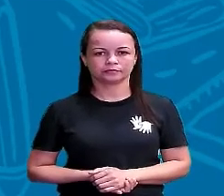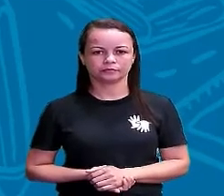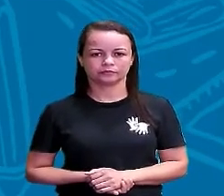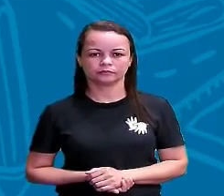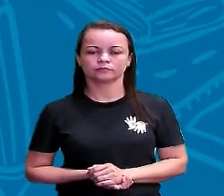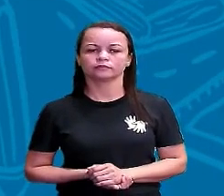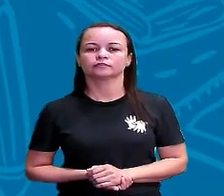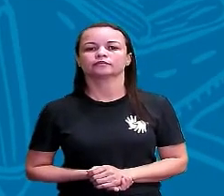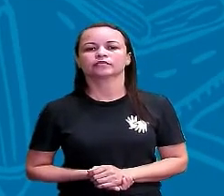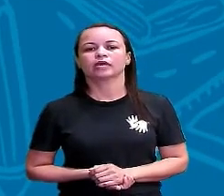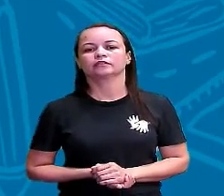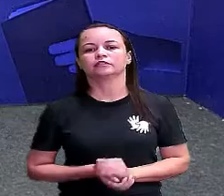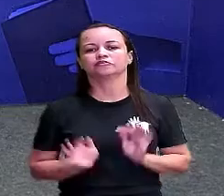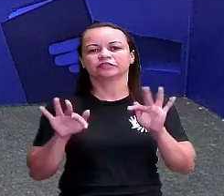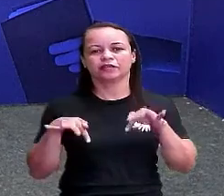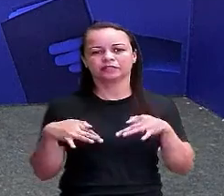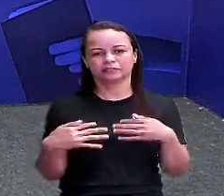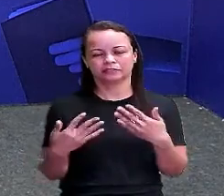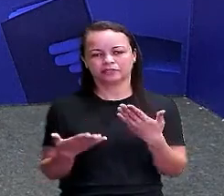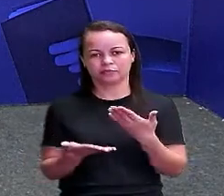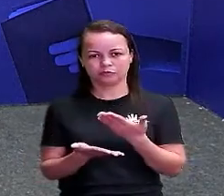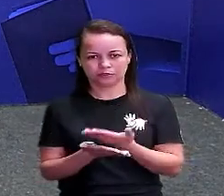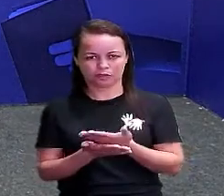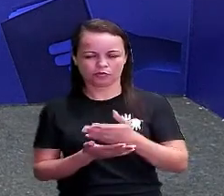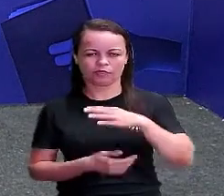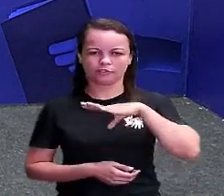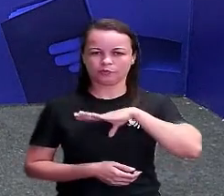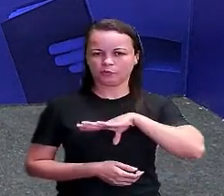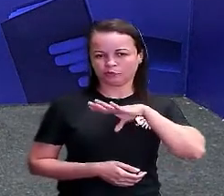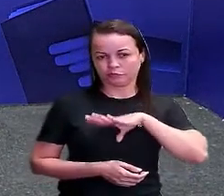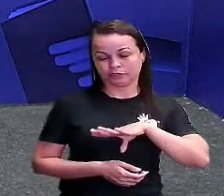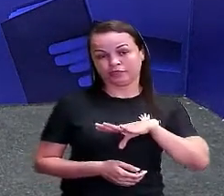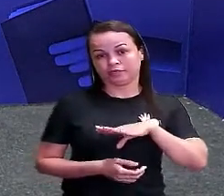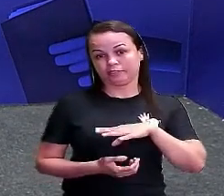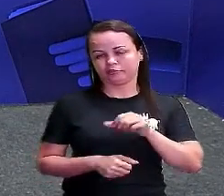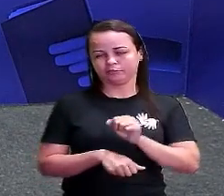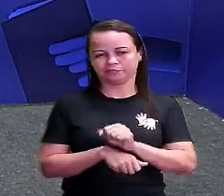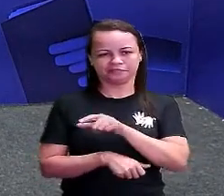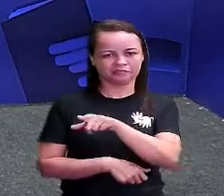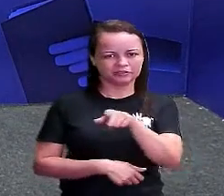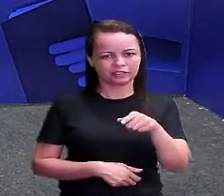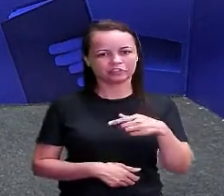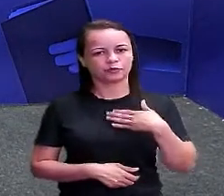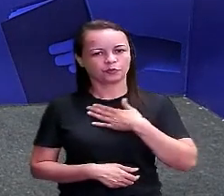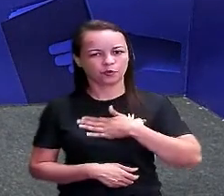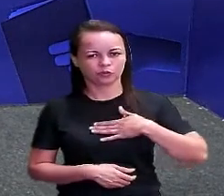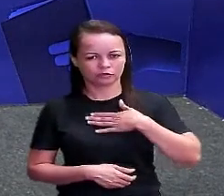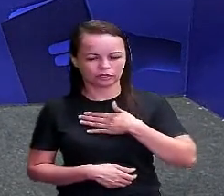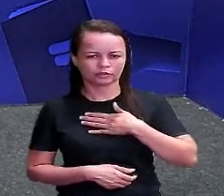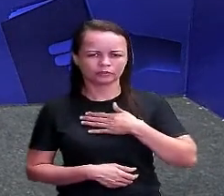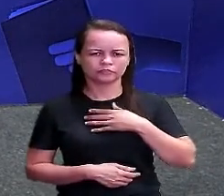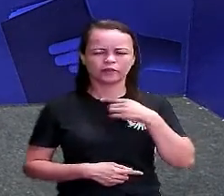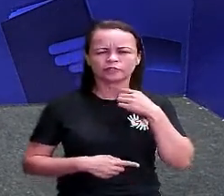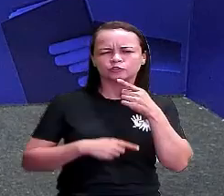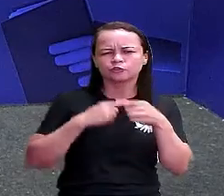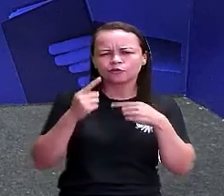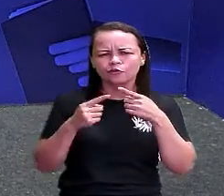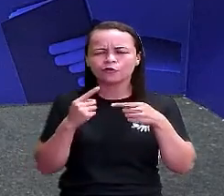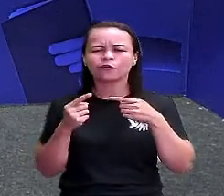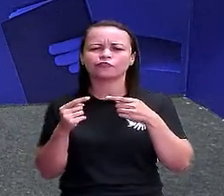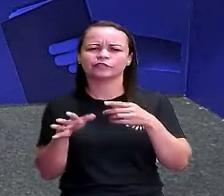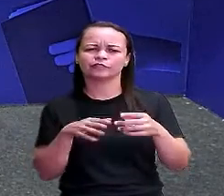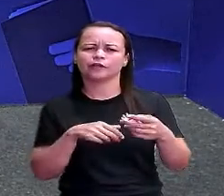Assim, finalizamos mais uma aula de língua portuguesa. Espero que vocês tenham gostado, tá bom? Qualquer dúvida que restou,